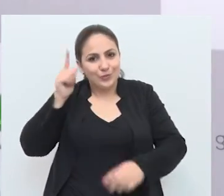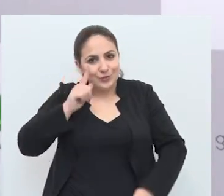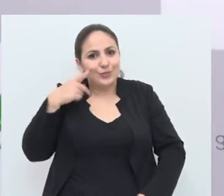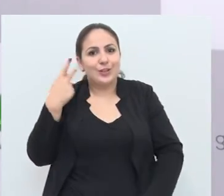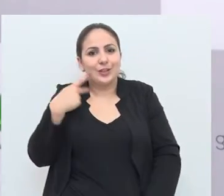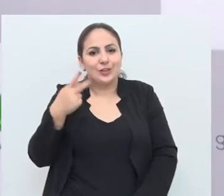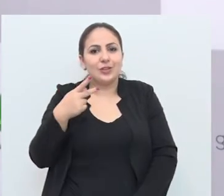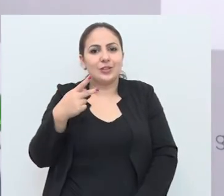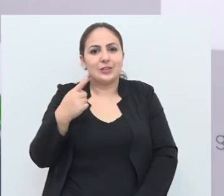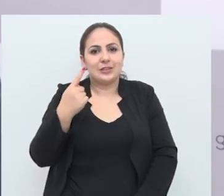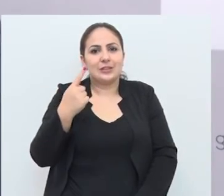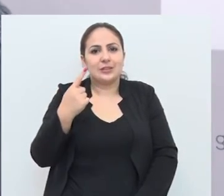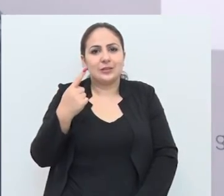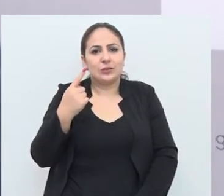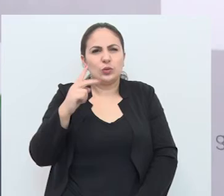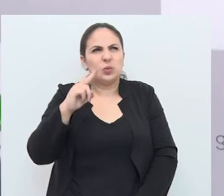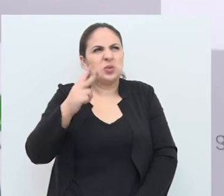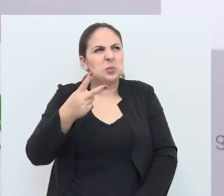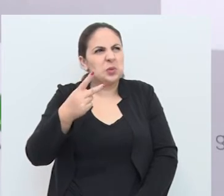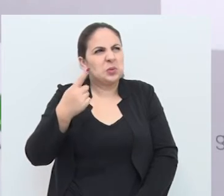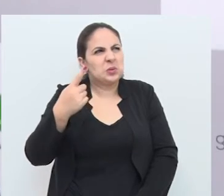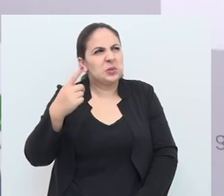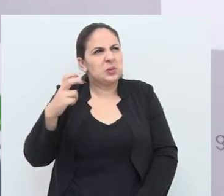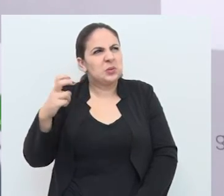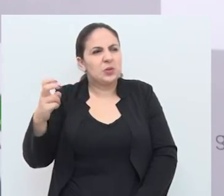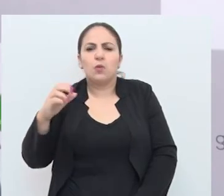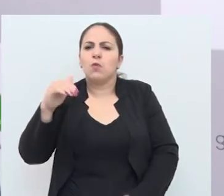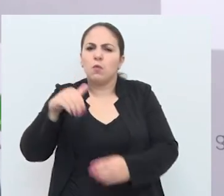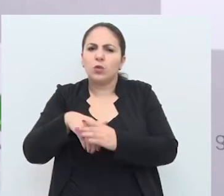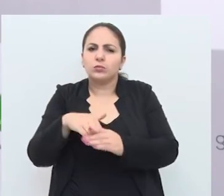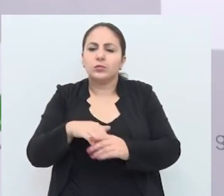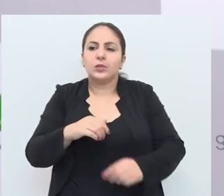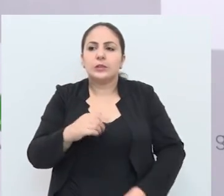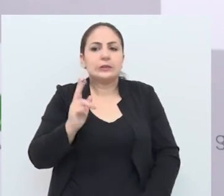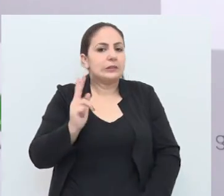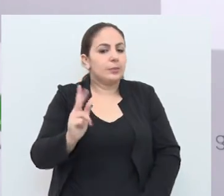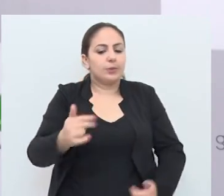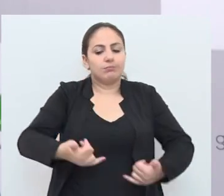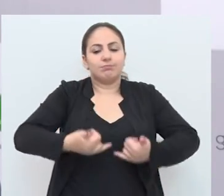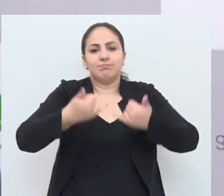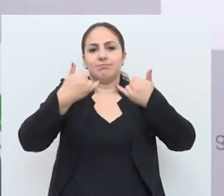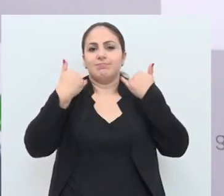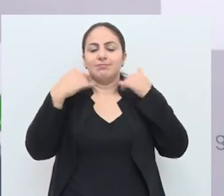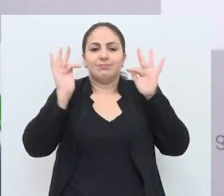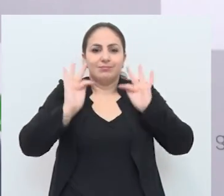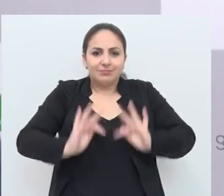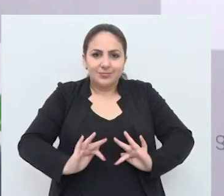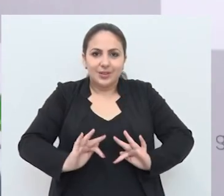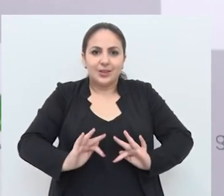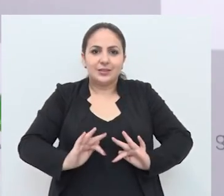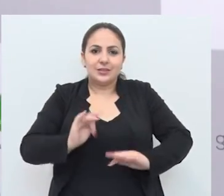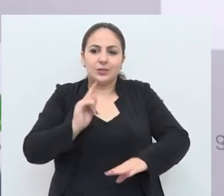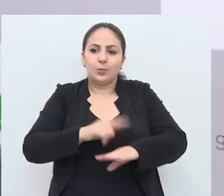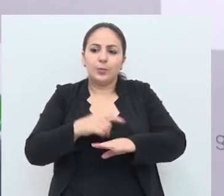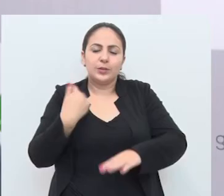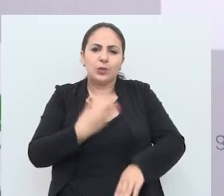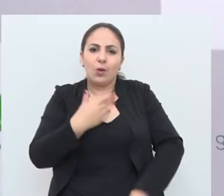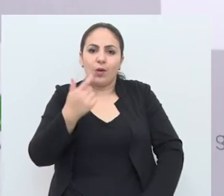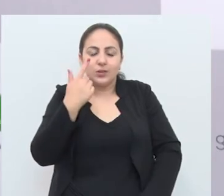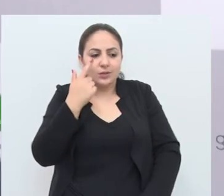.155 votos. Então, para mim, sempre é uma alegria, uma satisfação, quando a gente